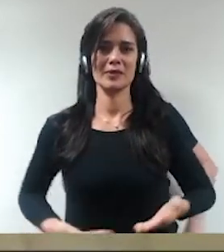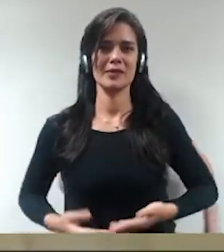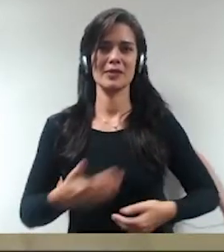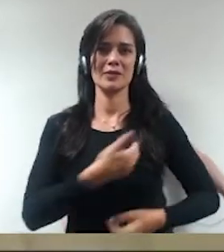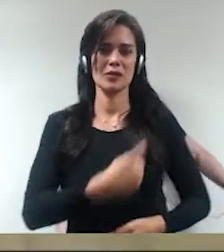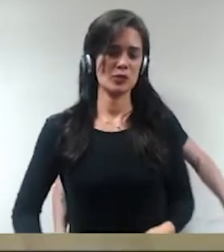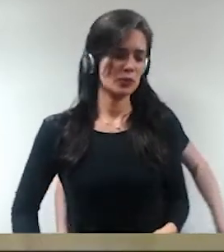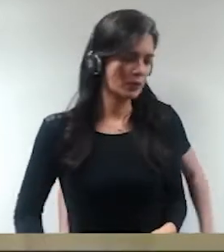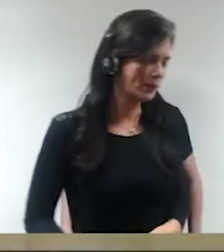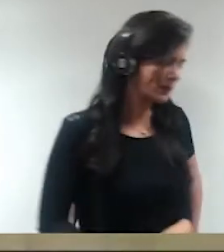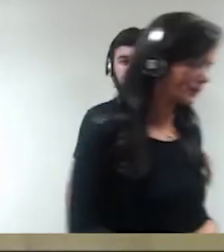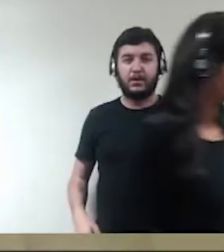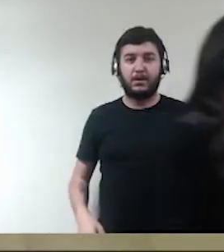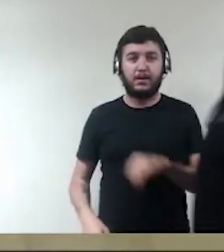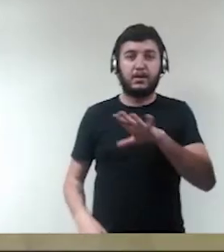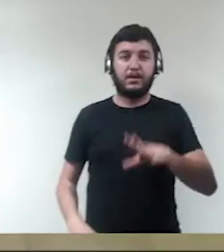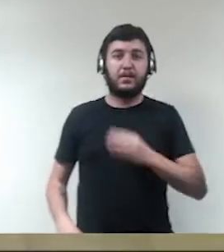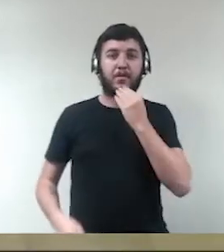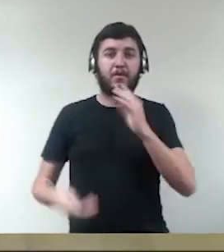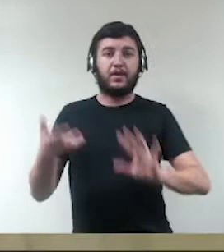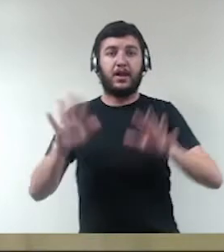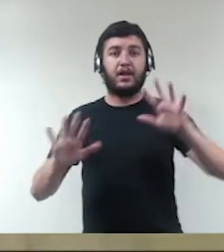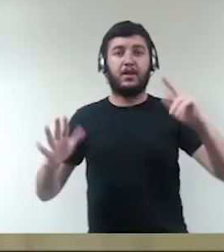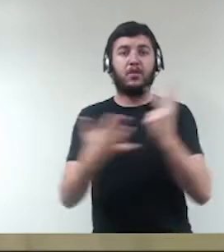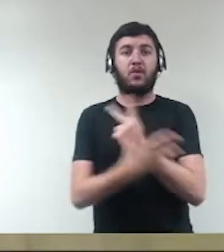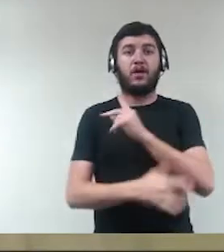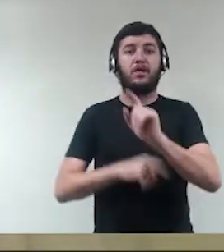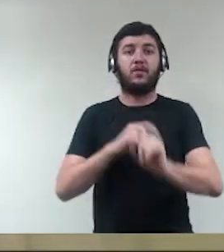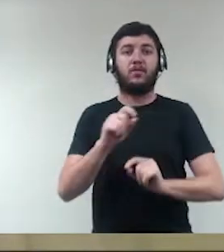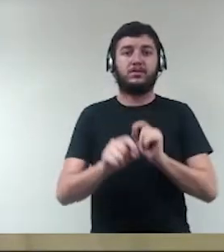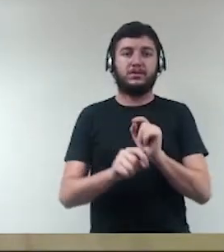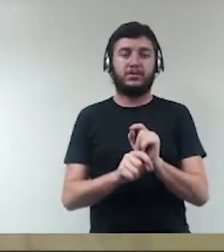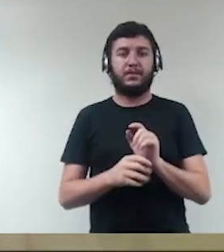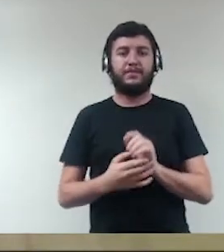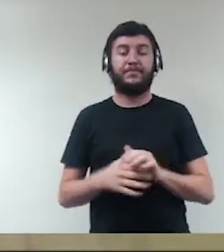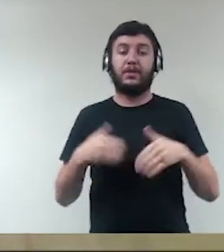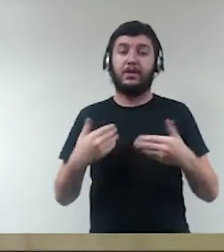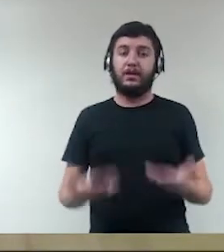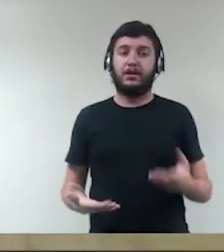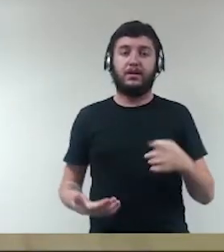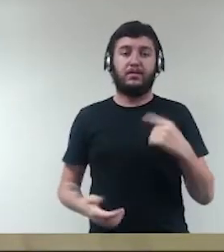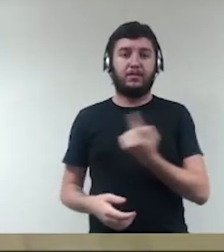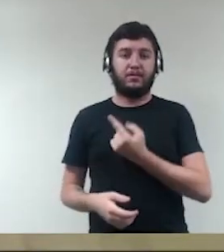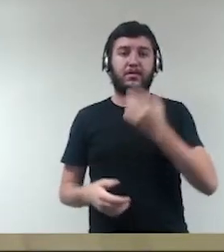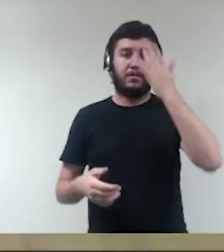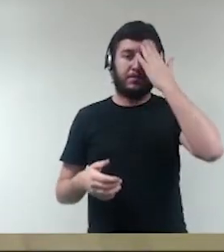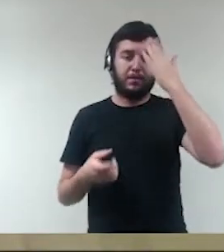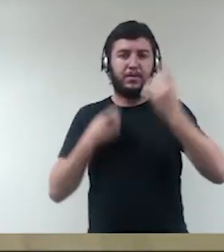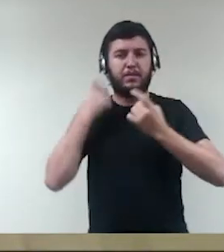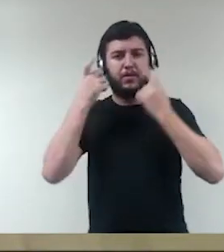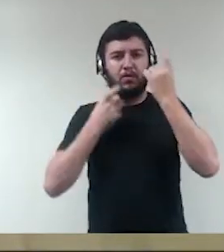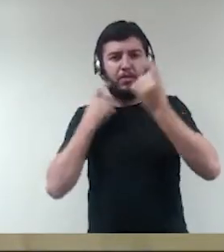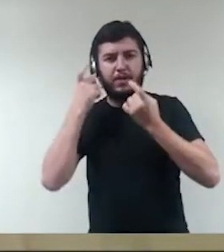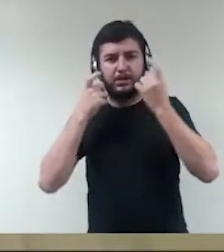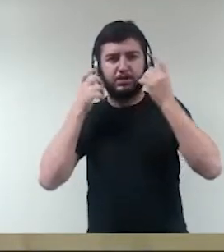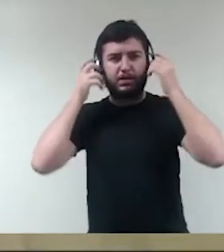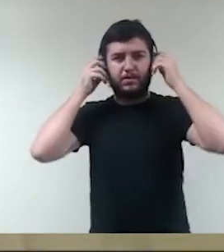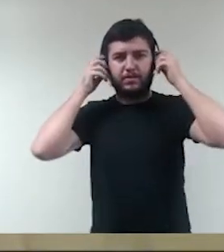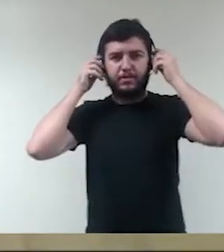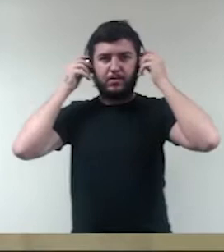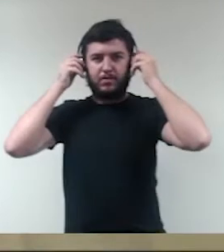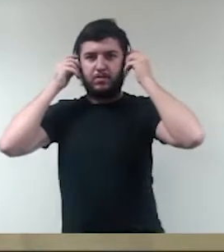aproveitar desse tipo de situação. Daí é que se fala, né, nessas preocupações todas, fala-se em termos de